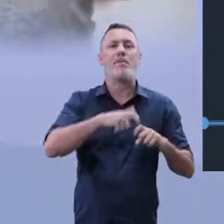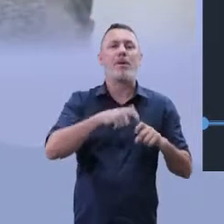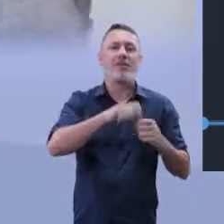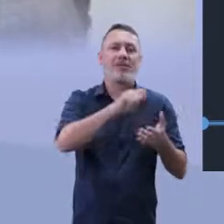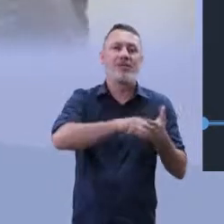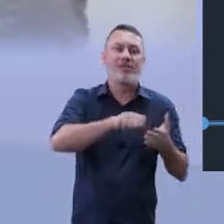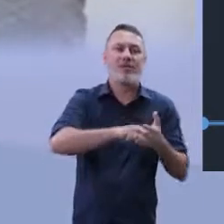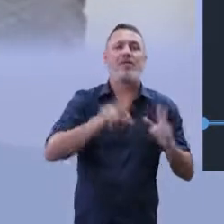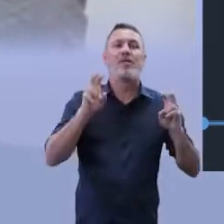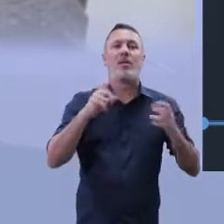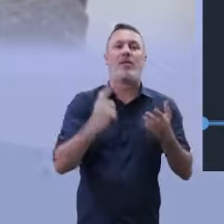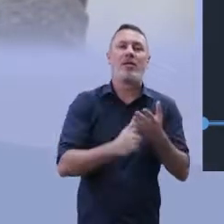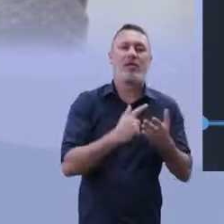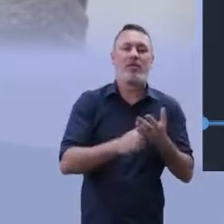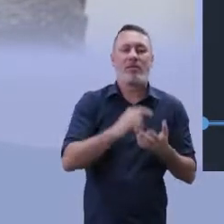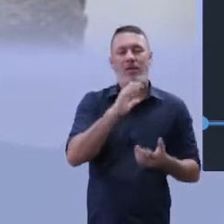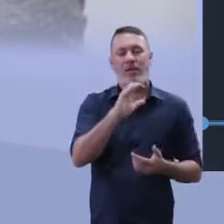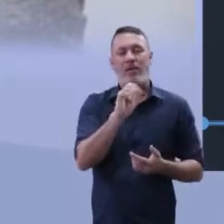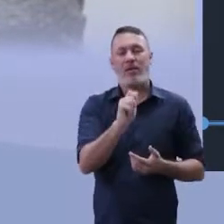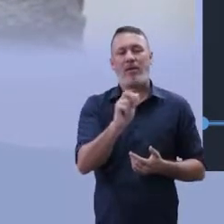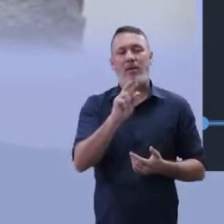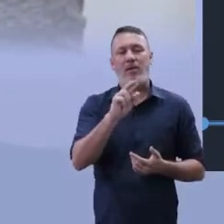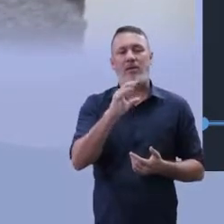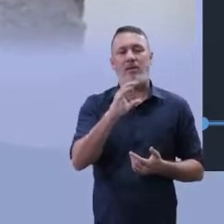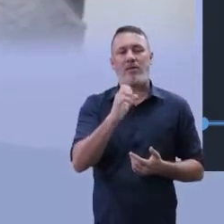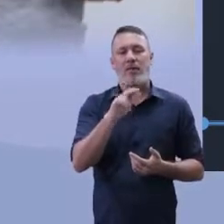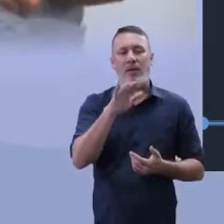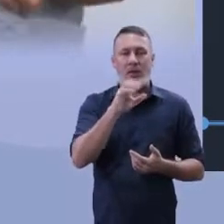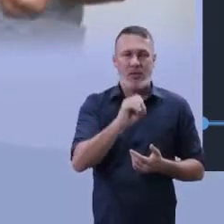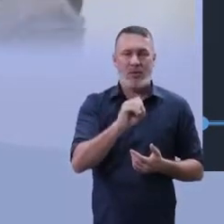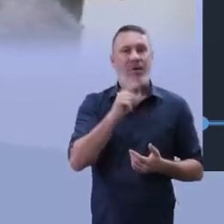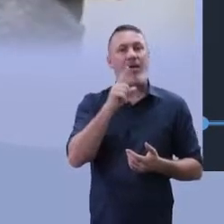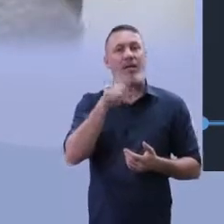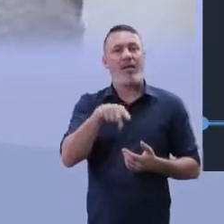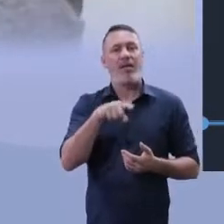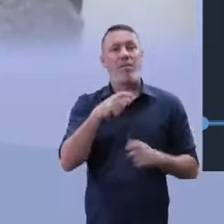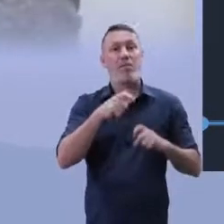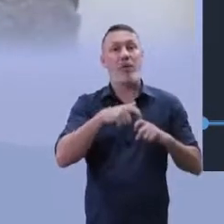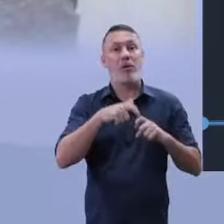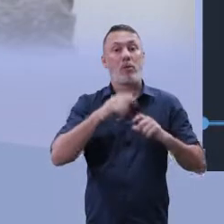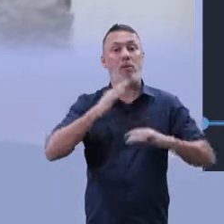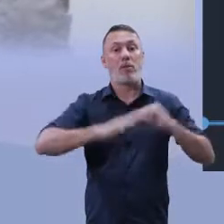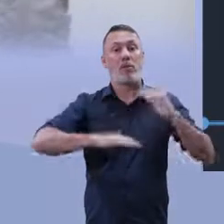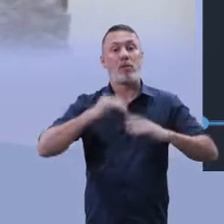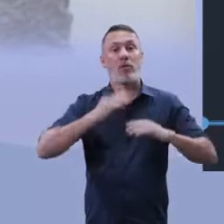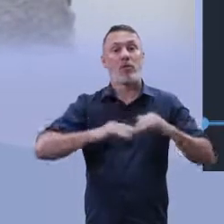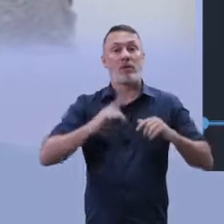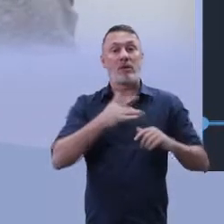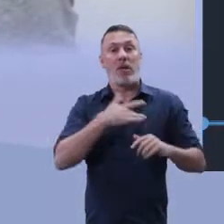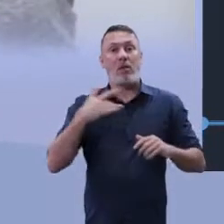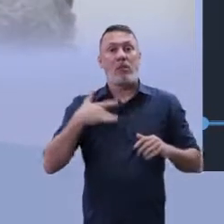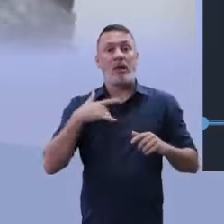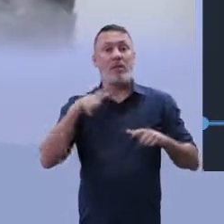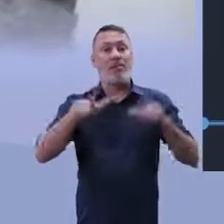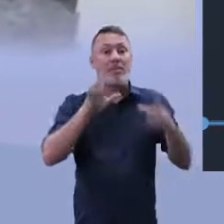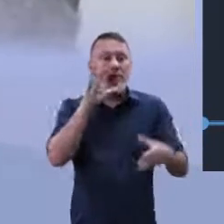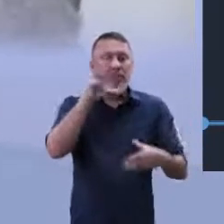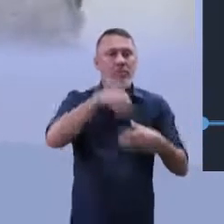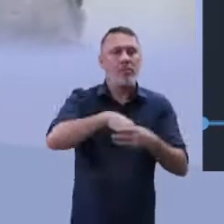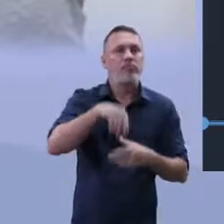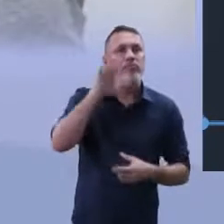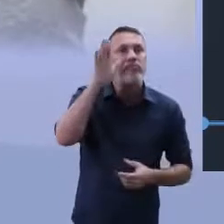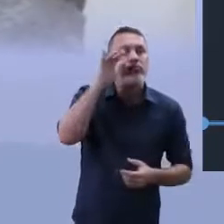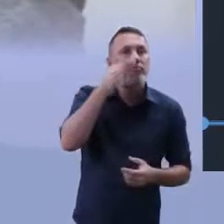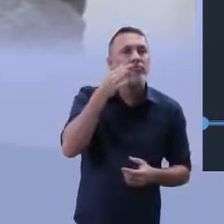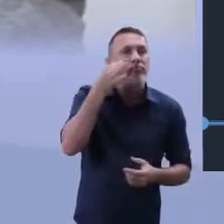médico que escreveu um texto na sua vida enquanto profissional da área do sistema prisional. É muito legal que você vai ver o outro lado, como